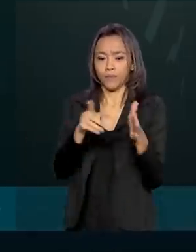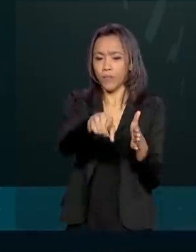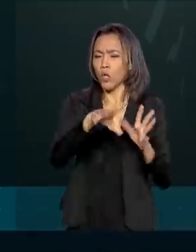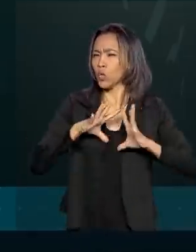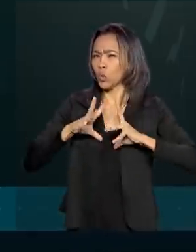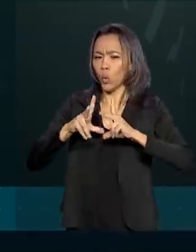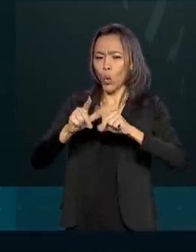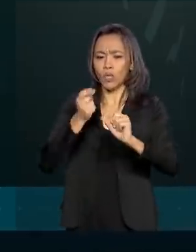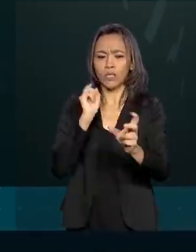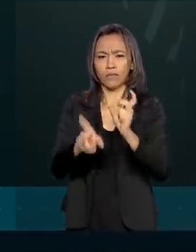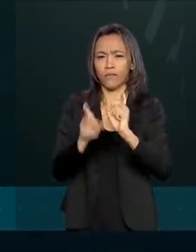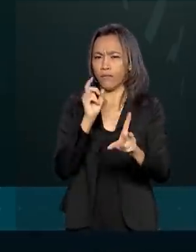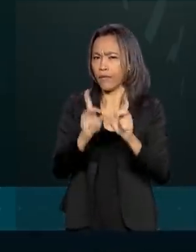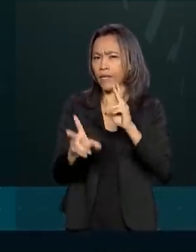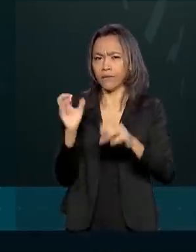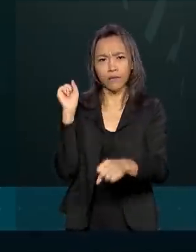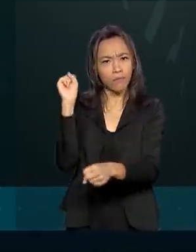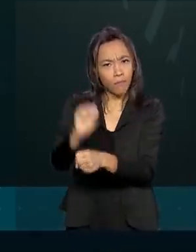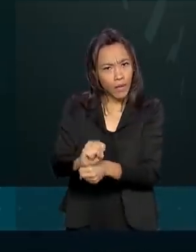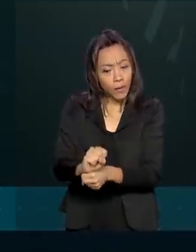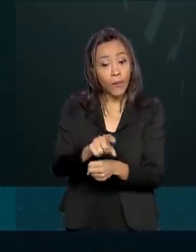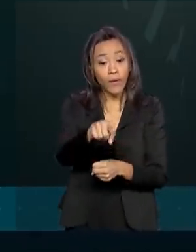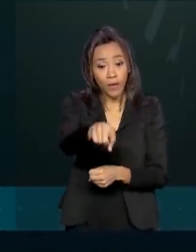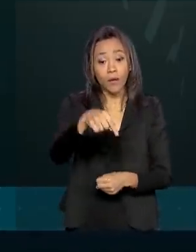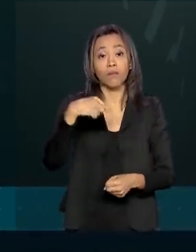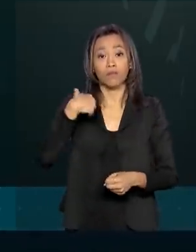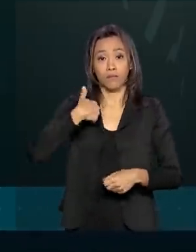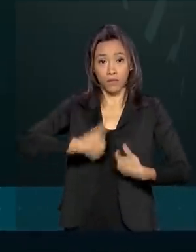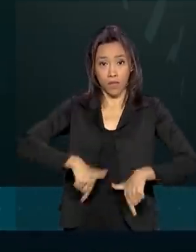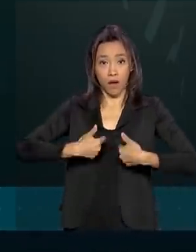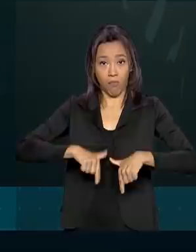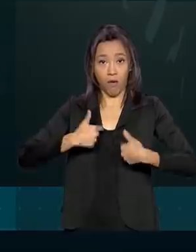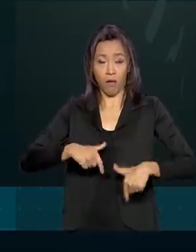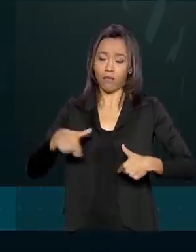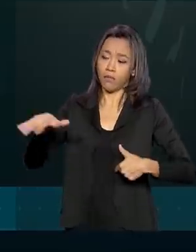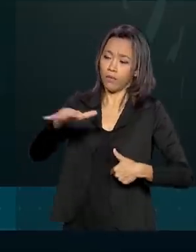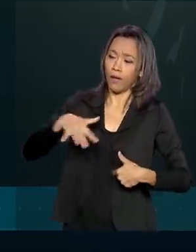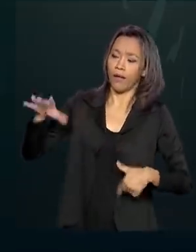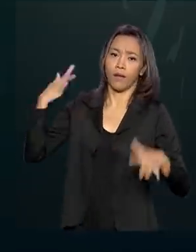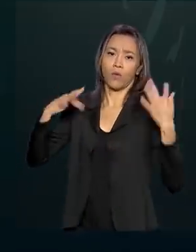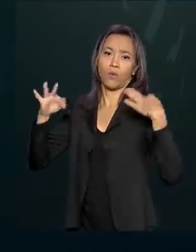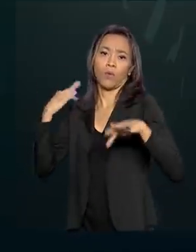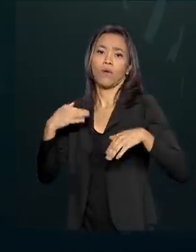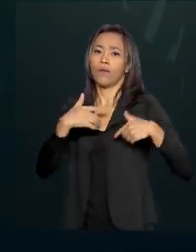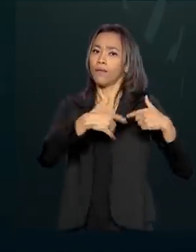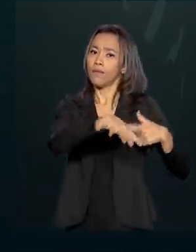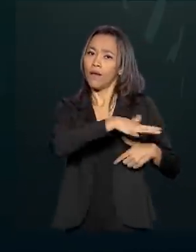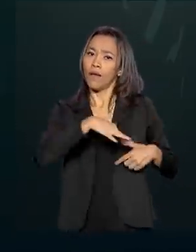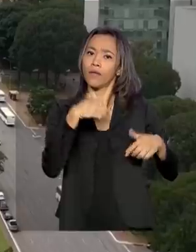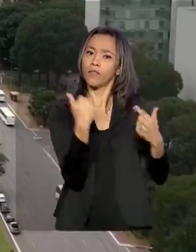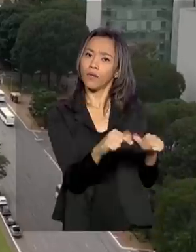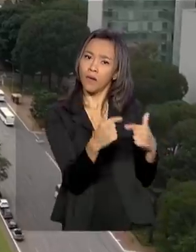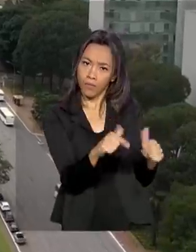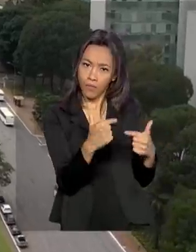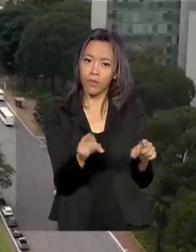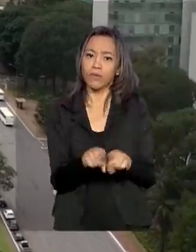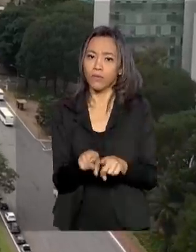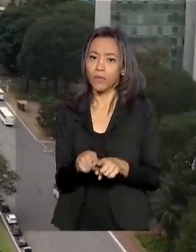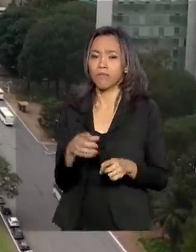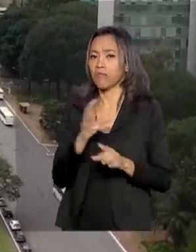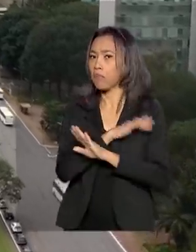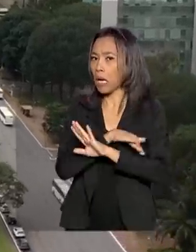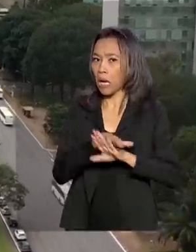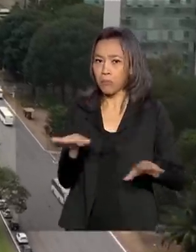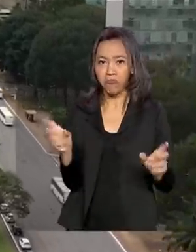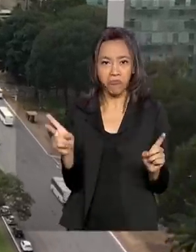paradas. Onde eu trabalho, faço atendimento tanto no lazer como corporativo. A gente está sem vendas. Para garantir a